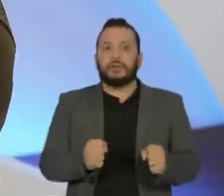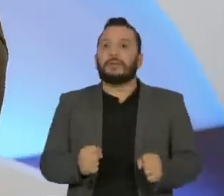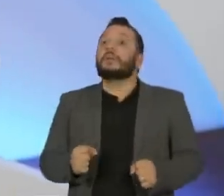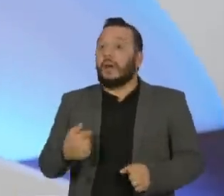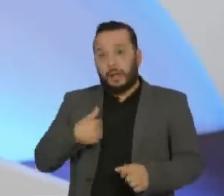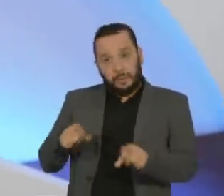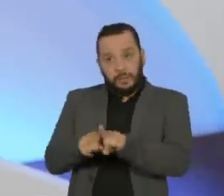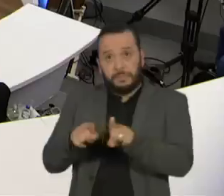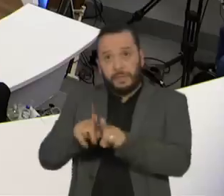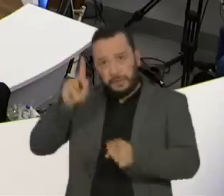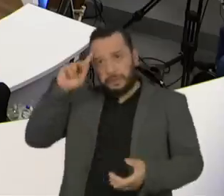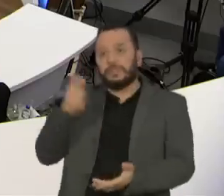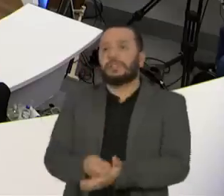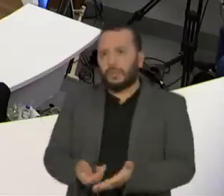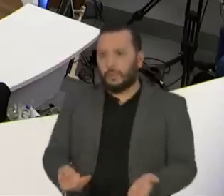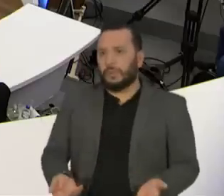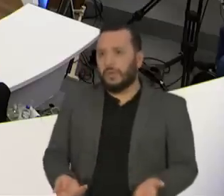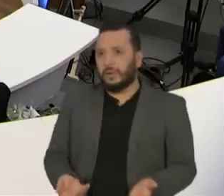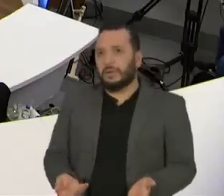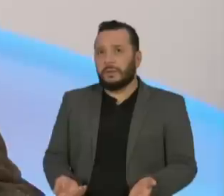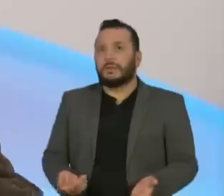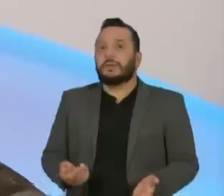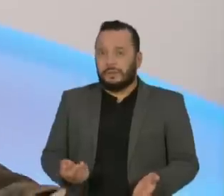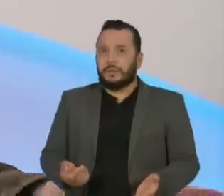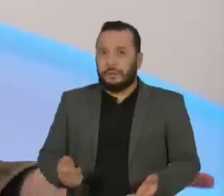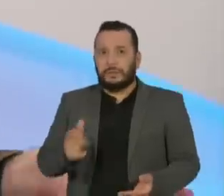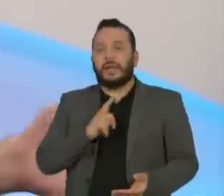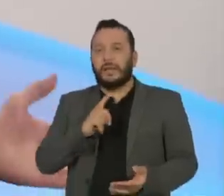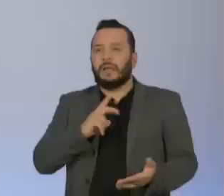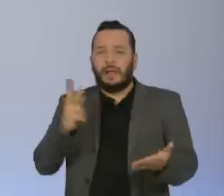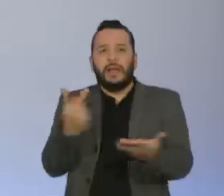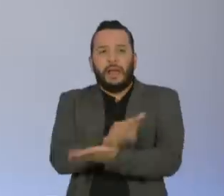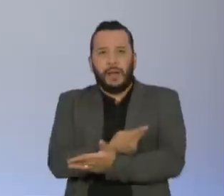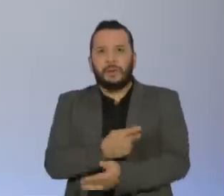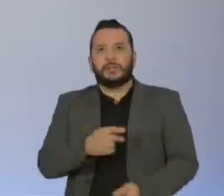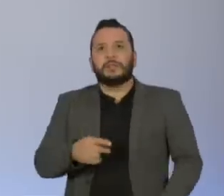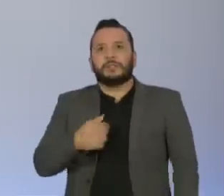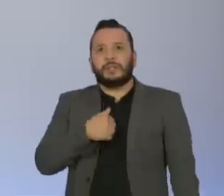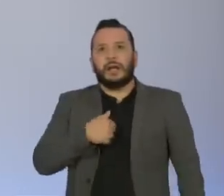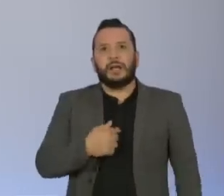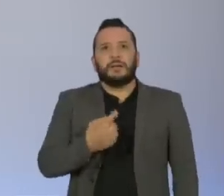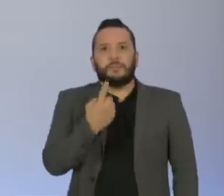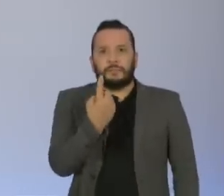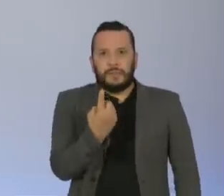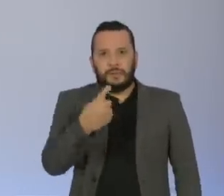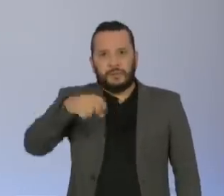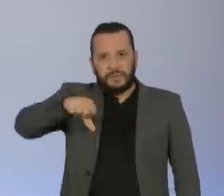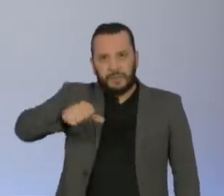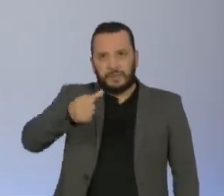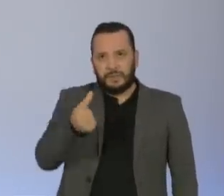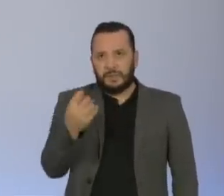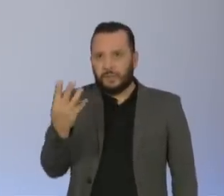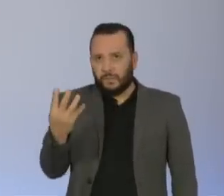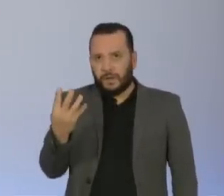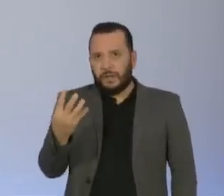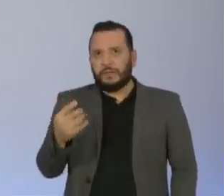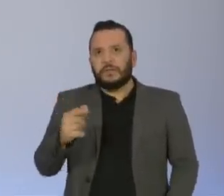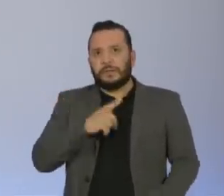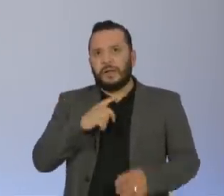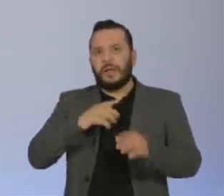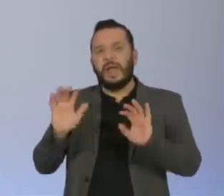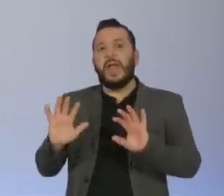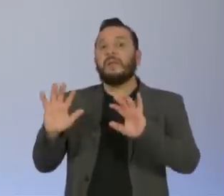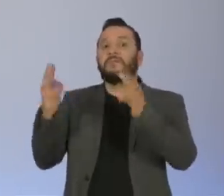Lobão? E ali sim a coisa se... É um grande erro também se você chamasse a 64 de evento, né? É um evento. Eu falei, um evento?